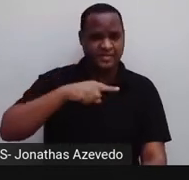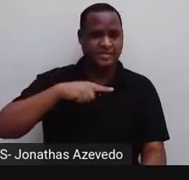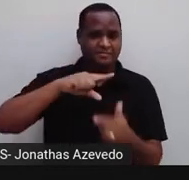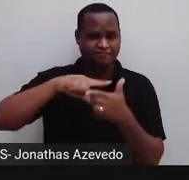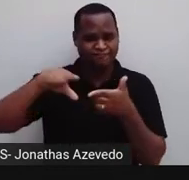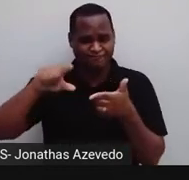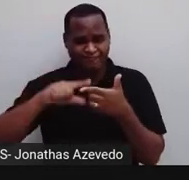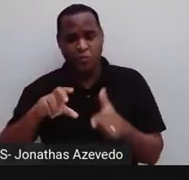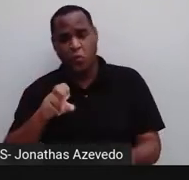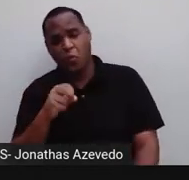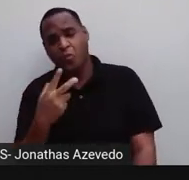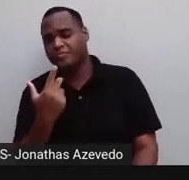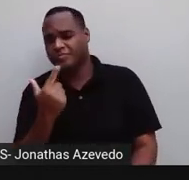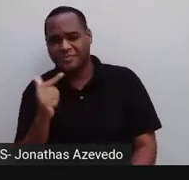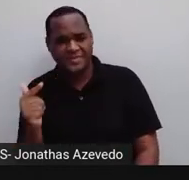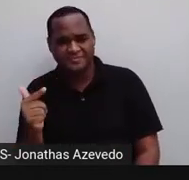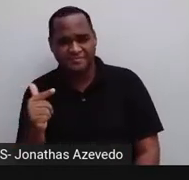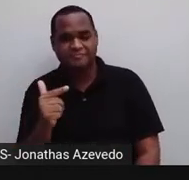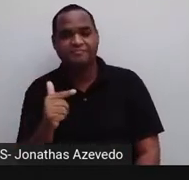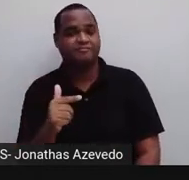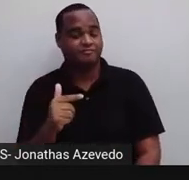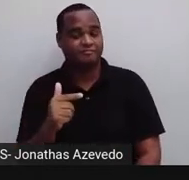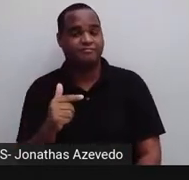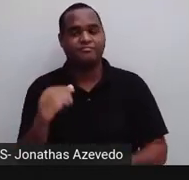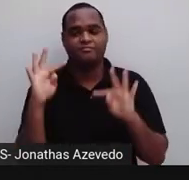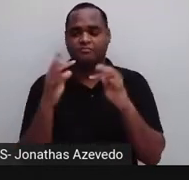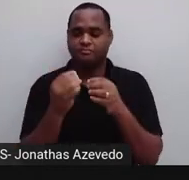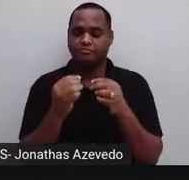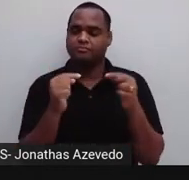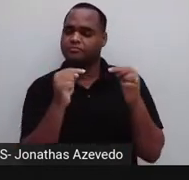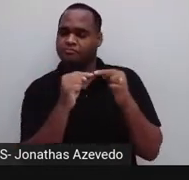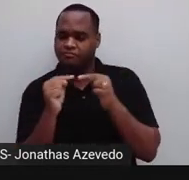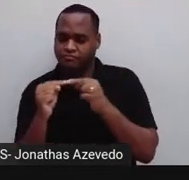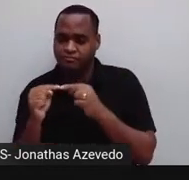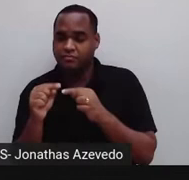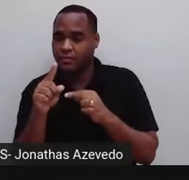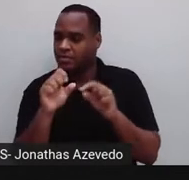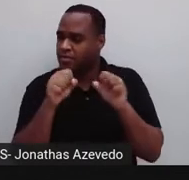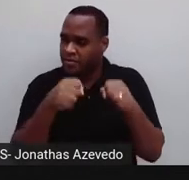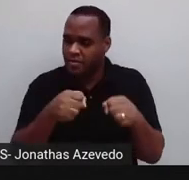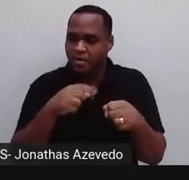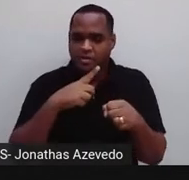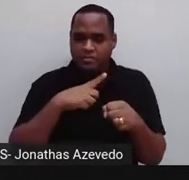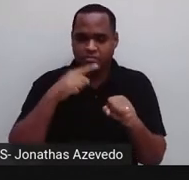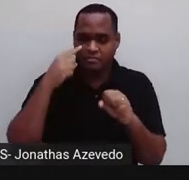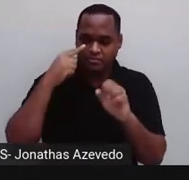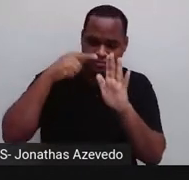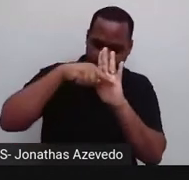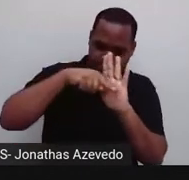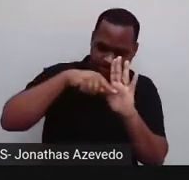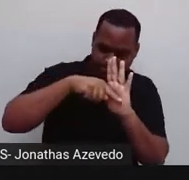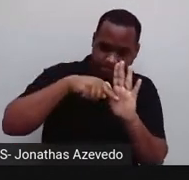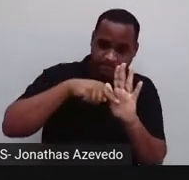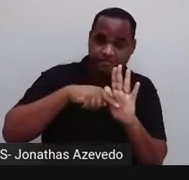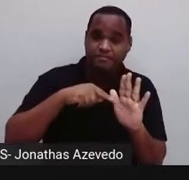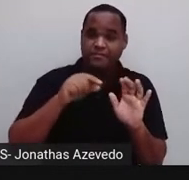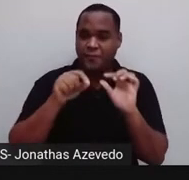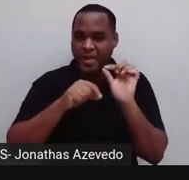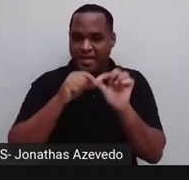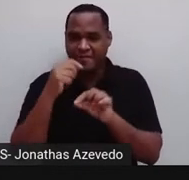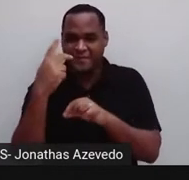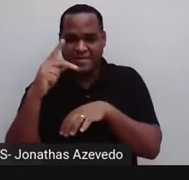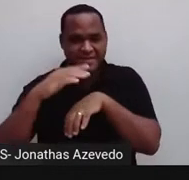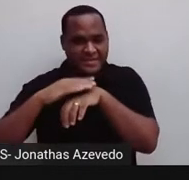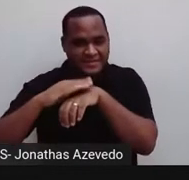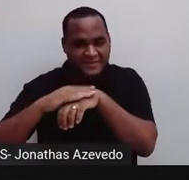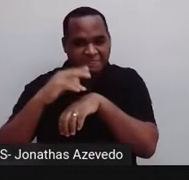teve. Tudo isso, tá? Você estava fazendo uma avaliação de você mesmo,